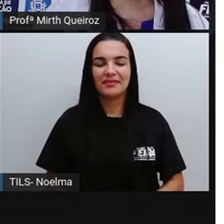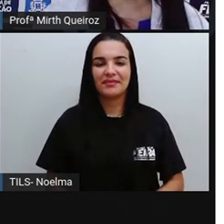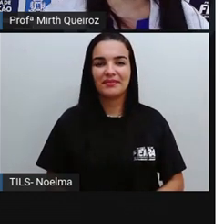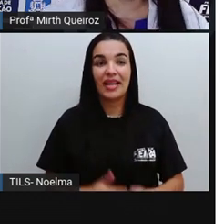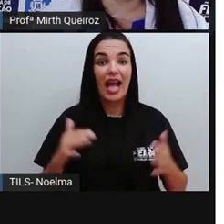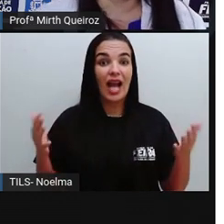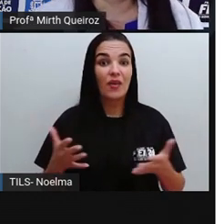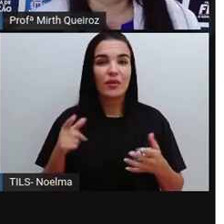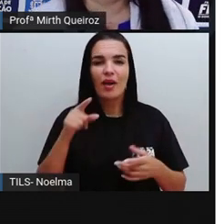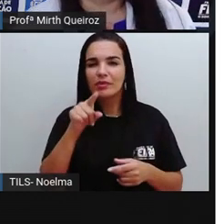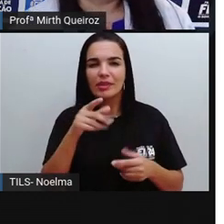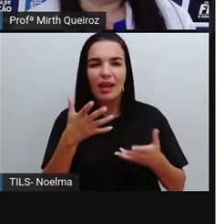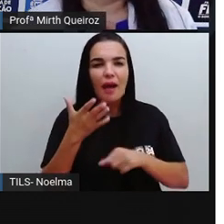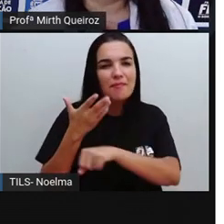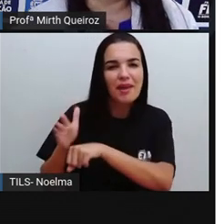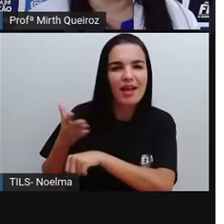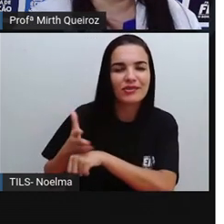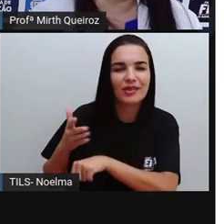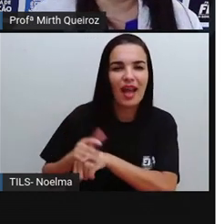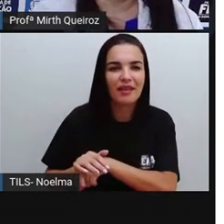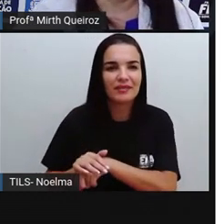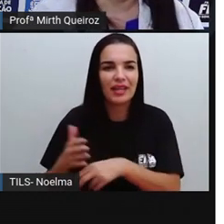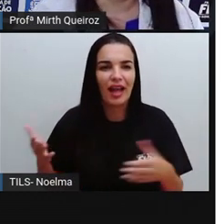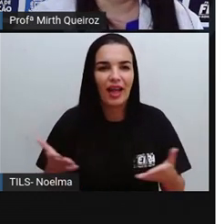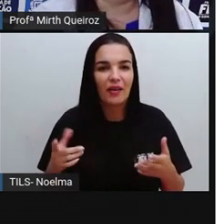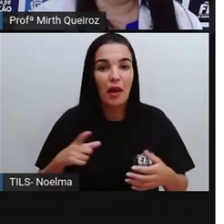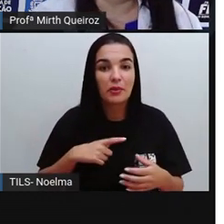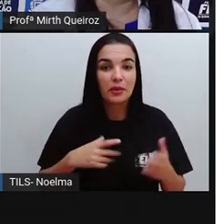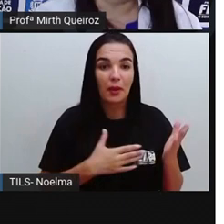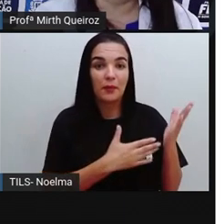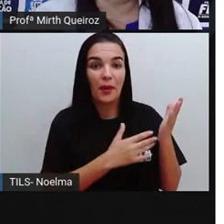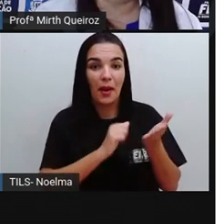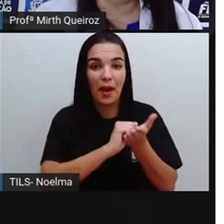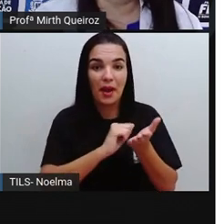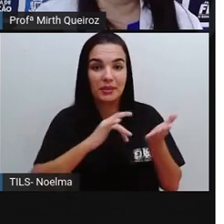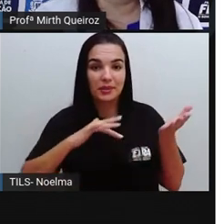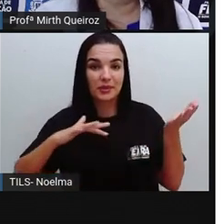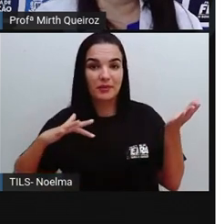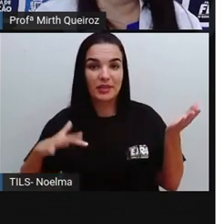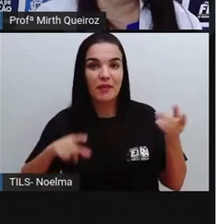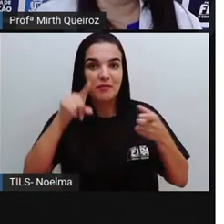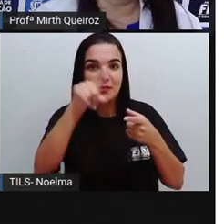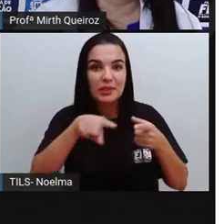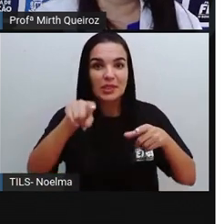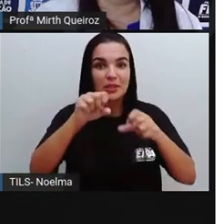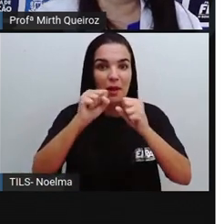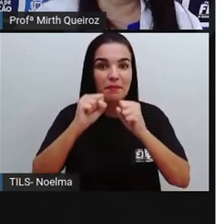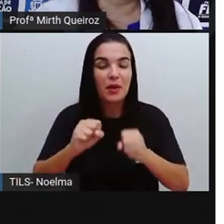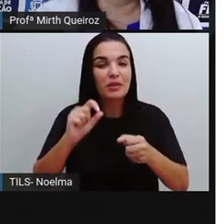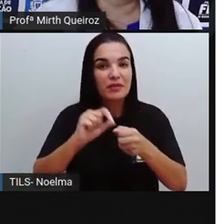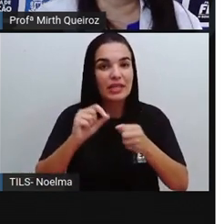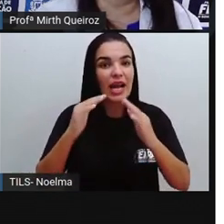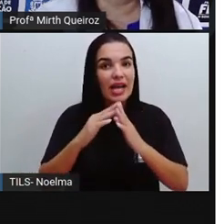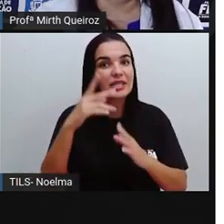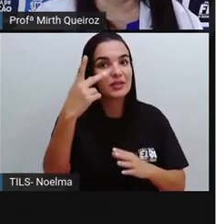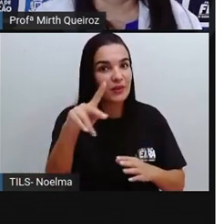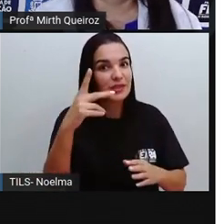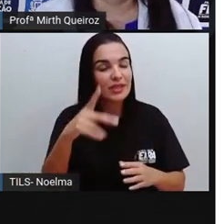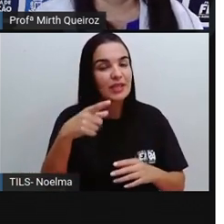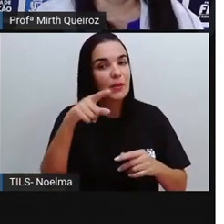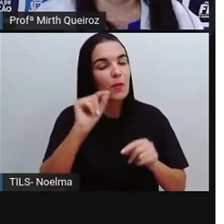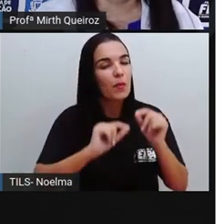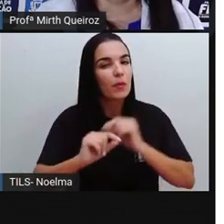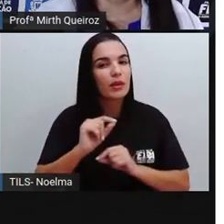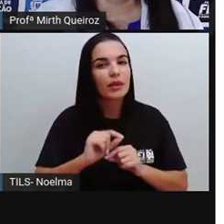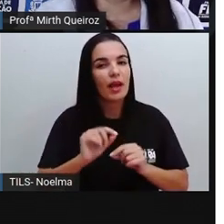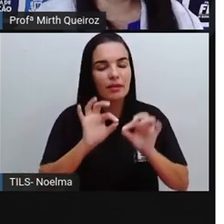Que tal a gente praticar? Trouxe aqui uma atividade que vocês podem estar fazendo aí na casa de vocês sobre